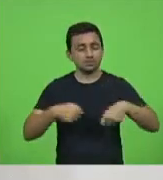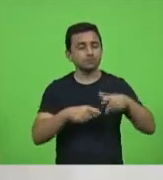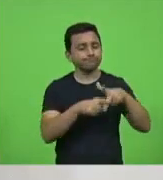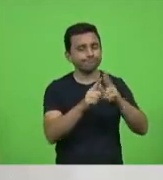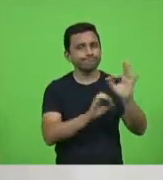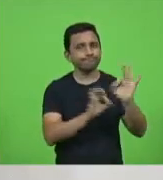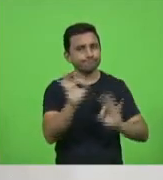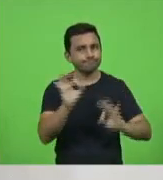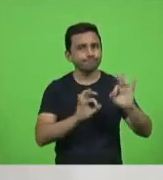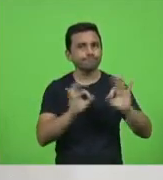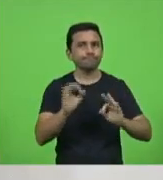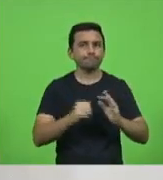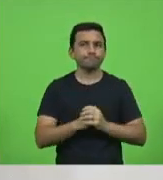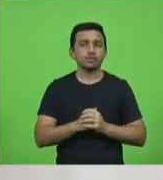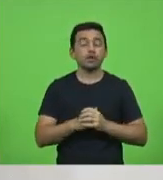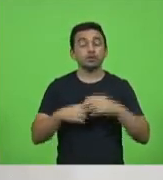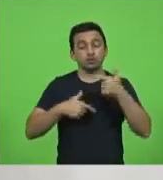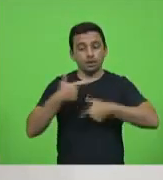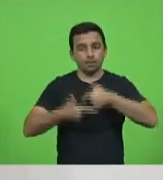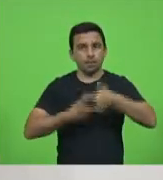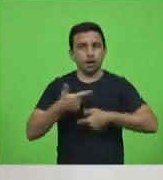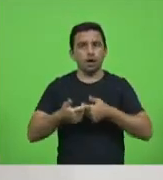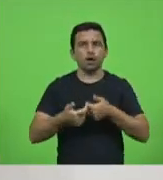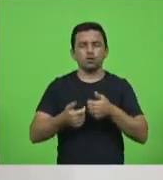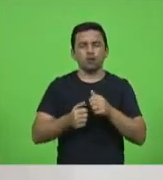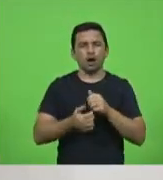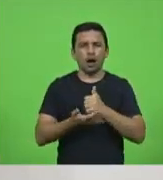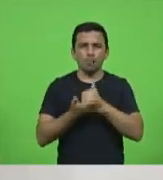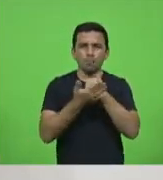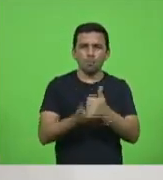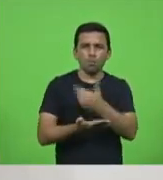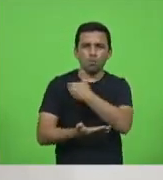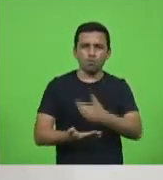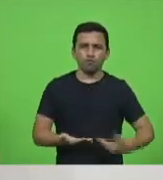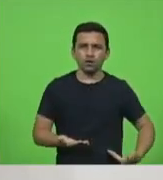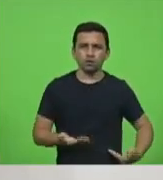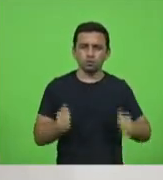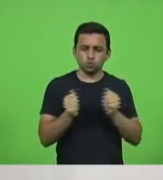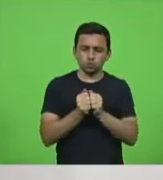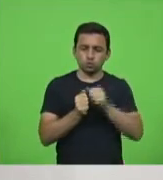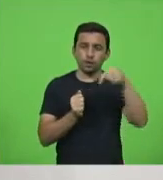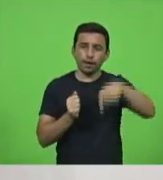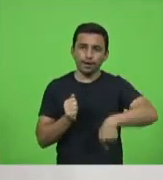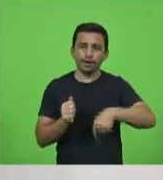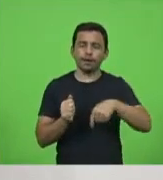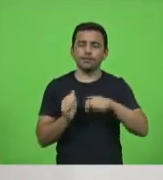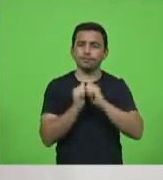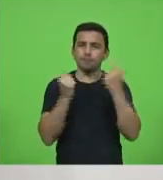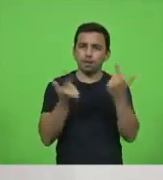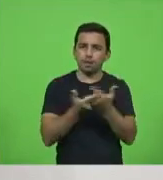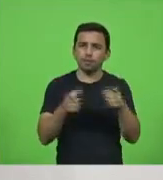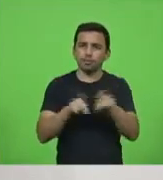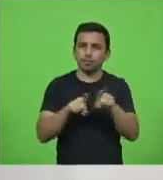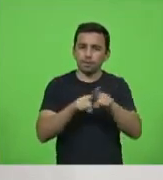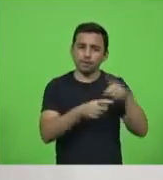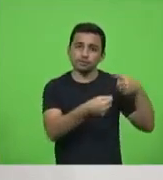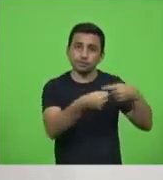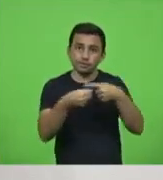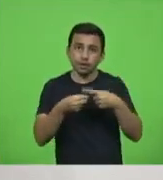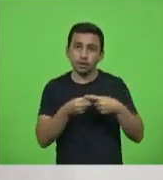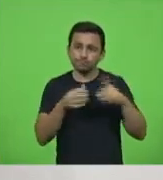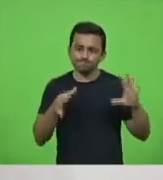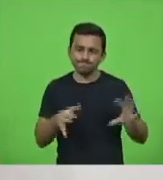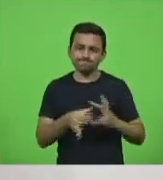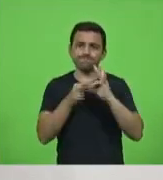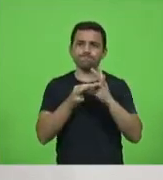Eu penso que um trabalho colaborativo do Estado, com o Parlamento, com os municípios, possa nos dar um resultado